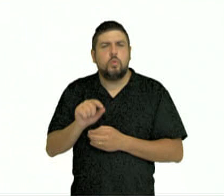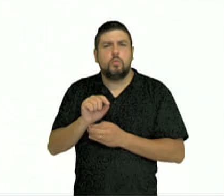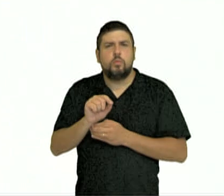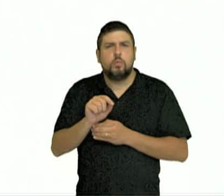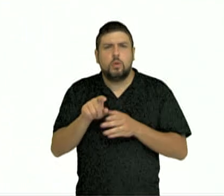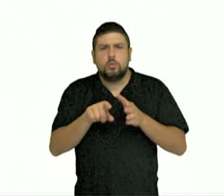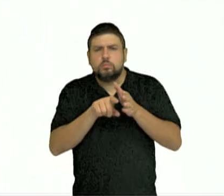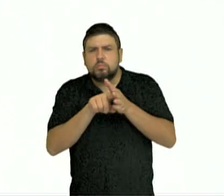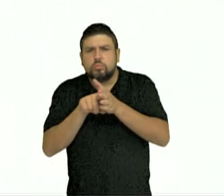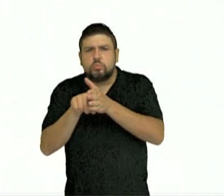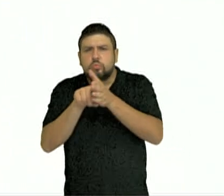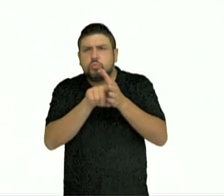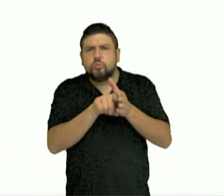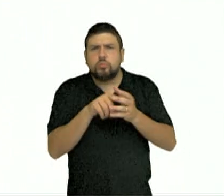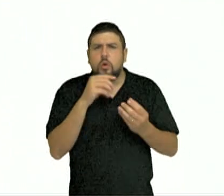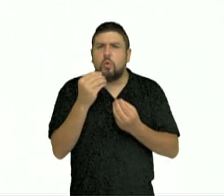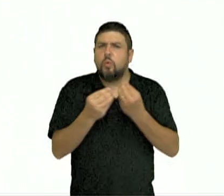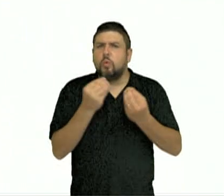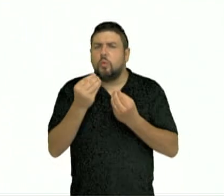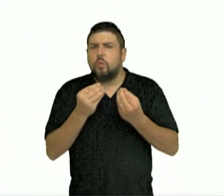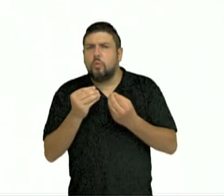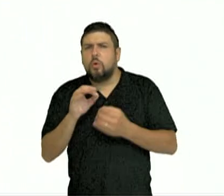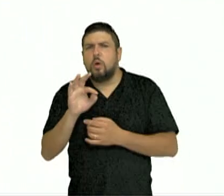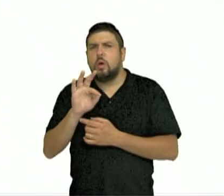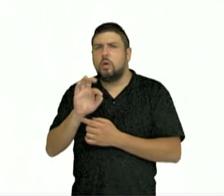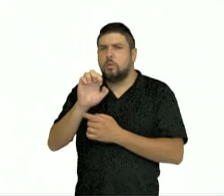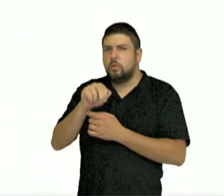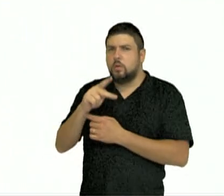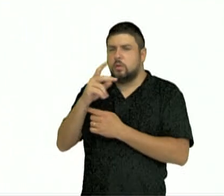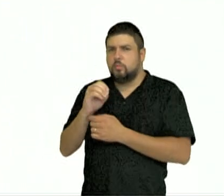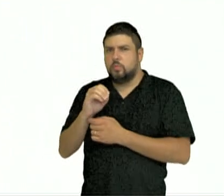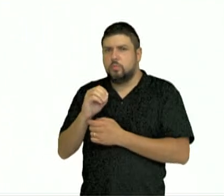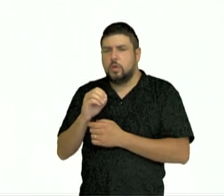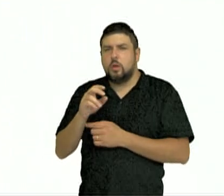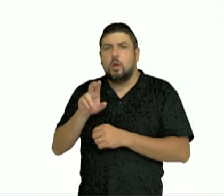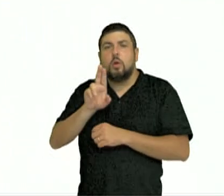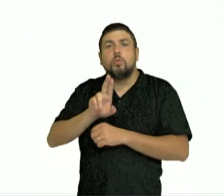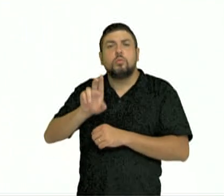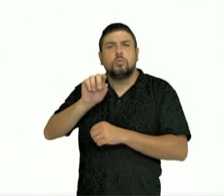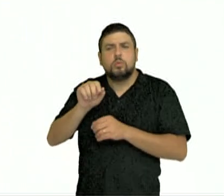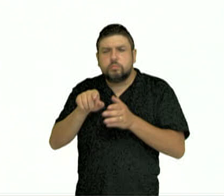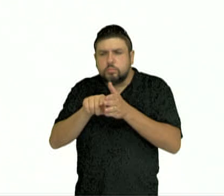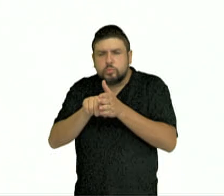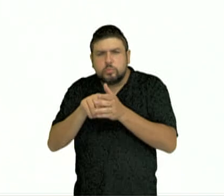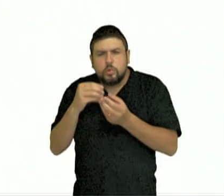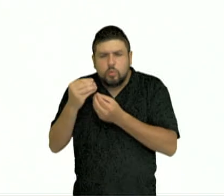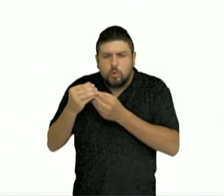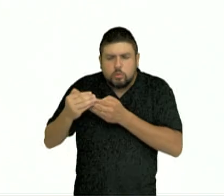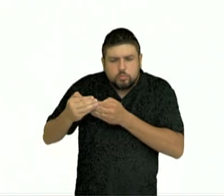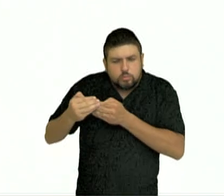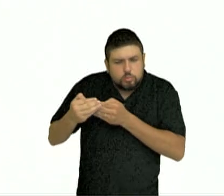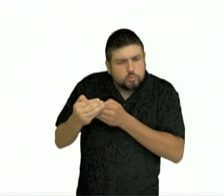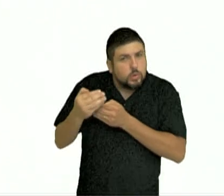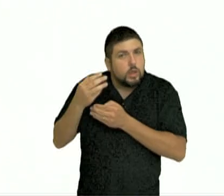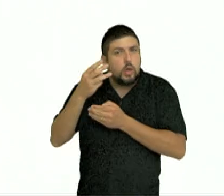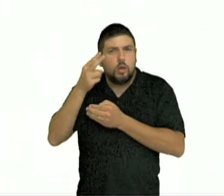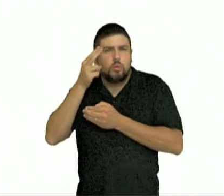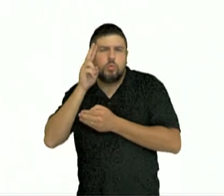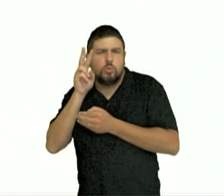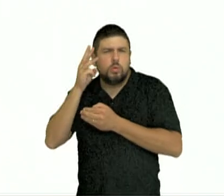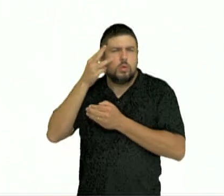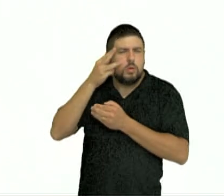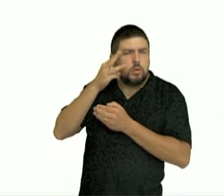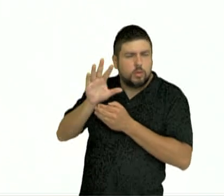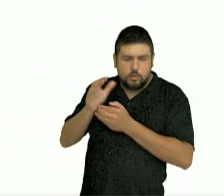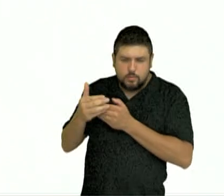a meteorologia é responsável por realizar estudos da atmosfera a curto tempo, aonde nós percebemos a previsão